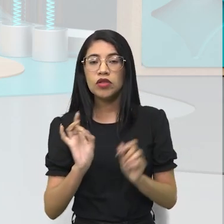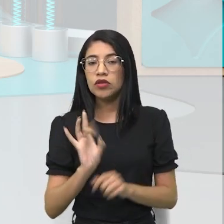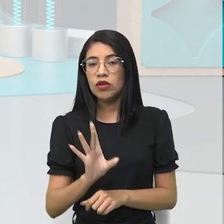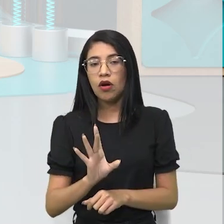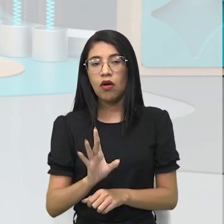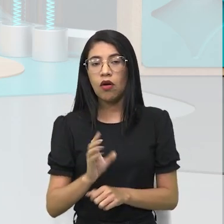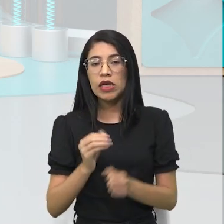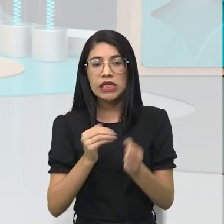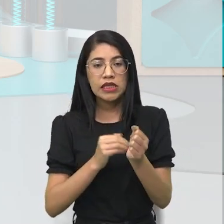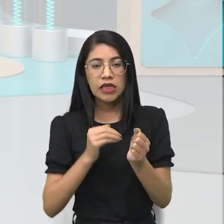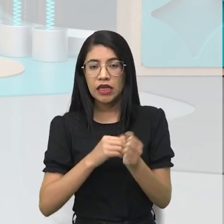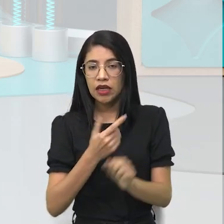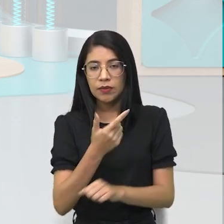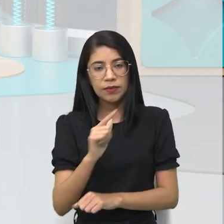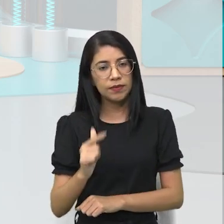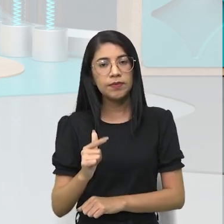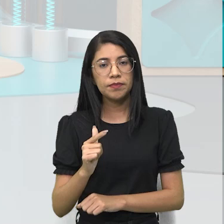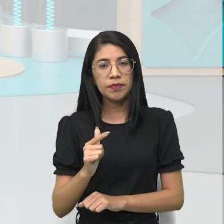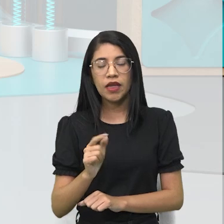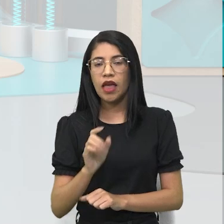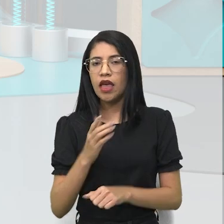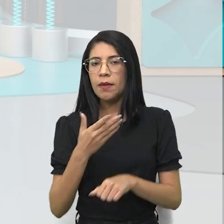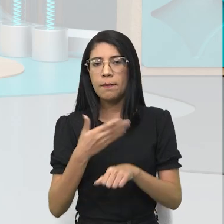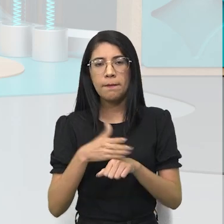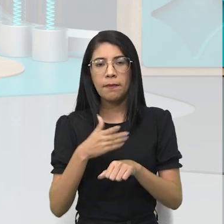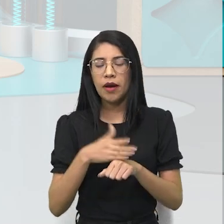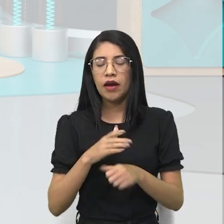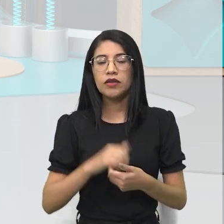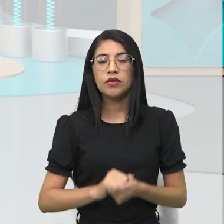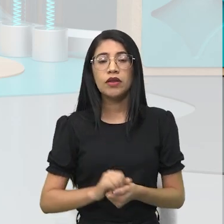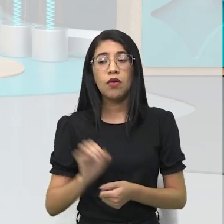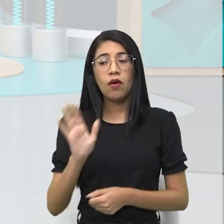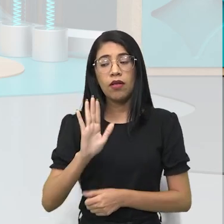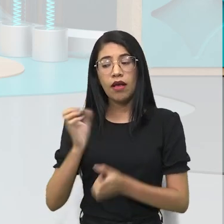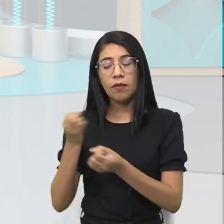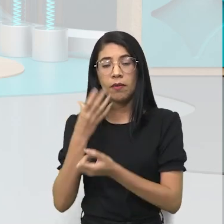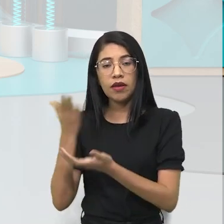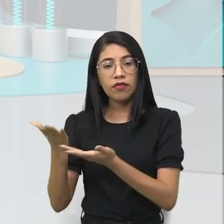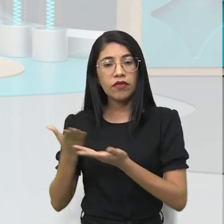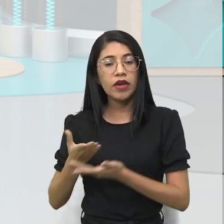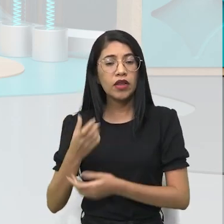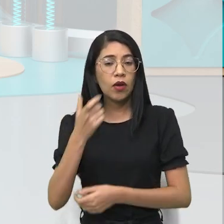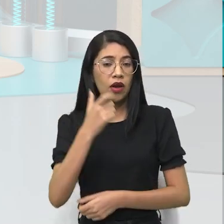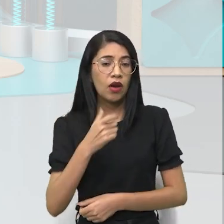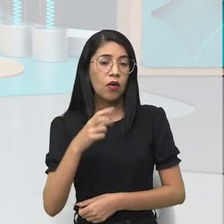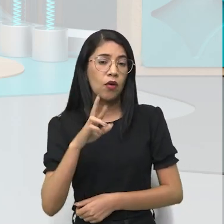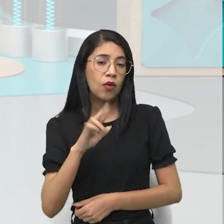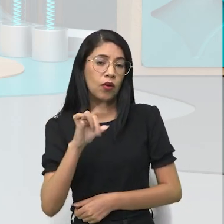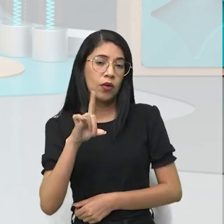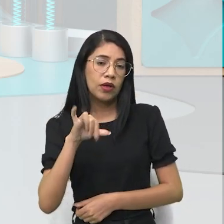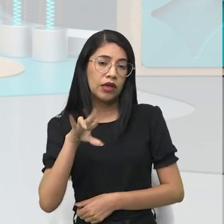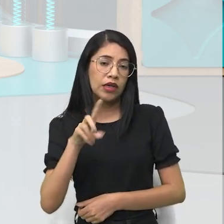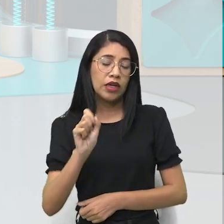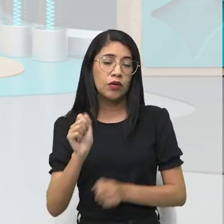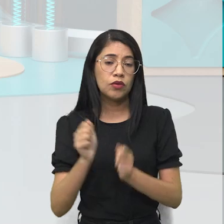não tem mistério, né, é algo bem prático, olá, sejam bem-vindos, eu sou o Rodrigo, junto com a Vanessa, nós vamos falar sobre,